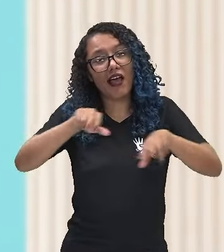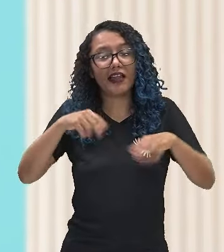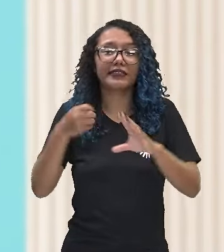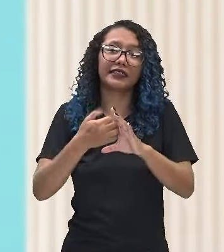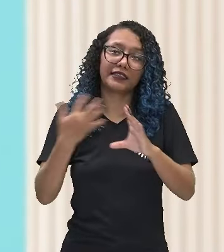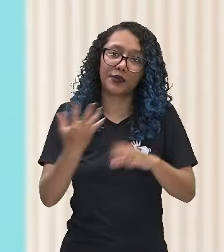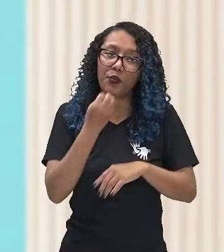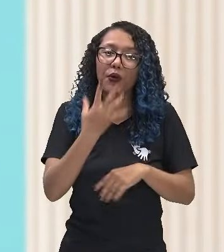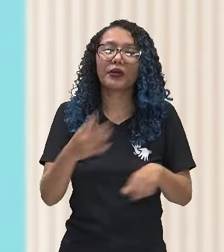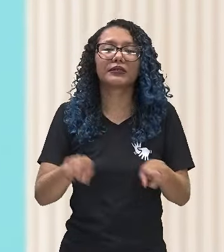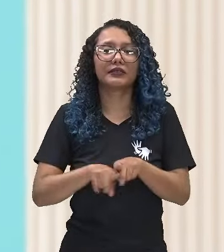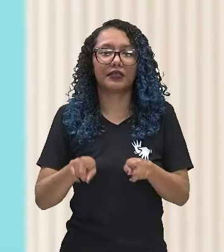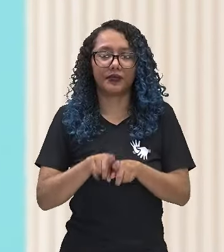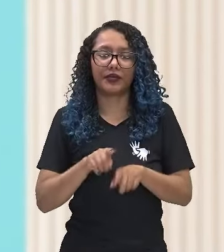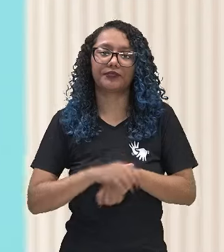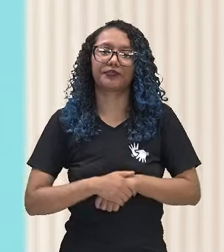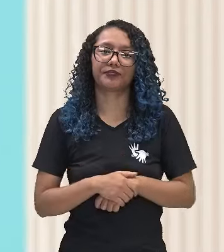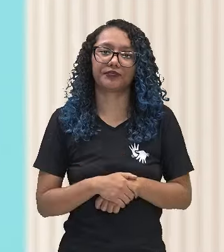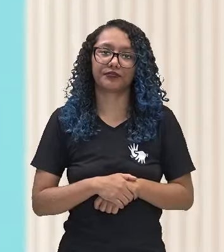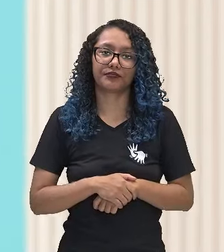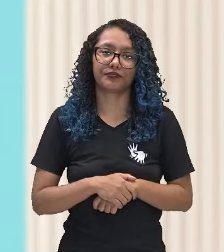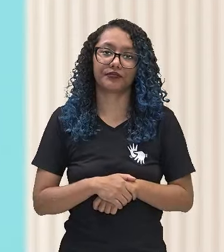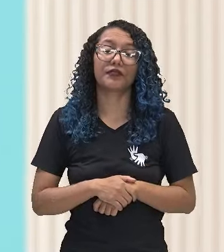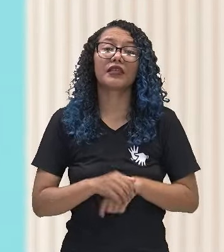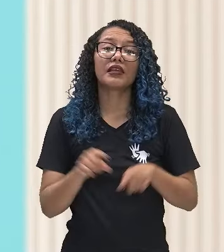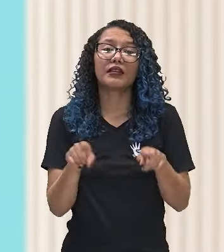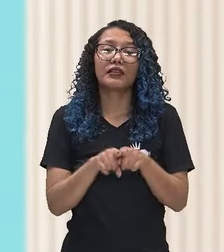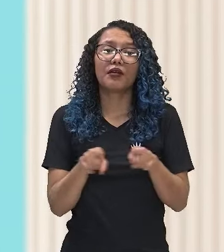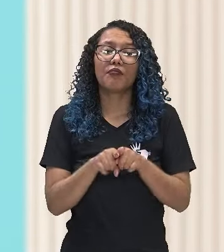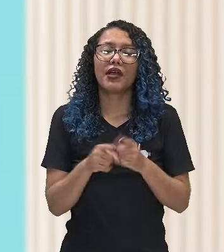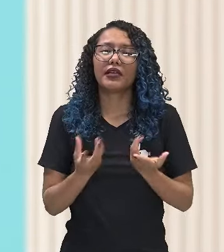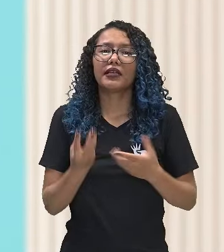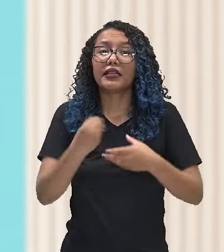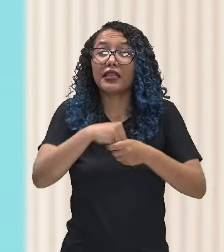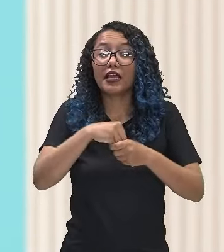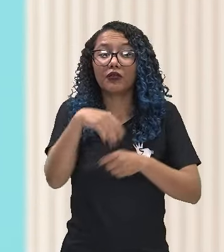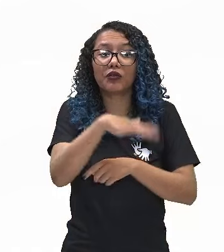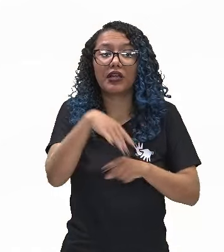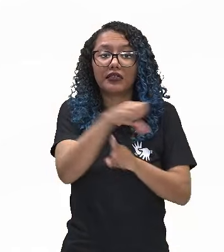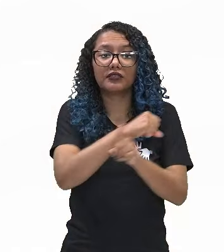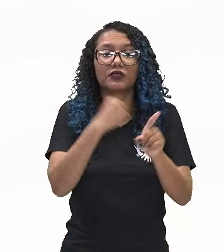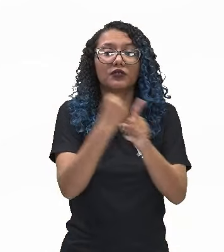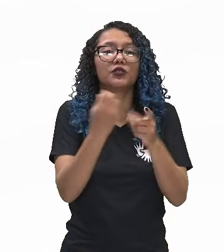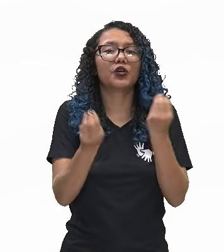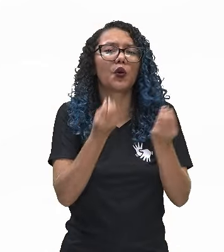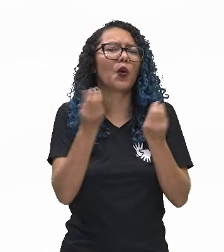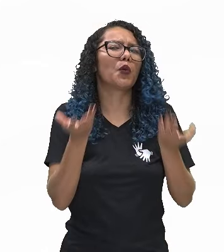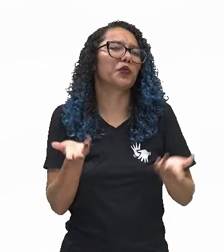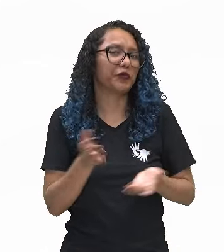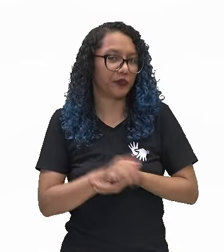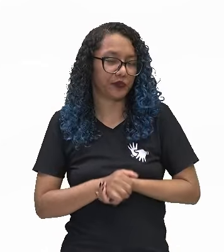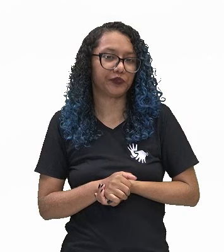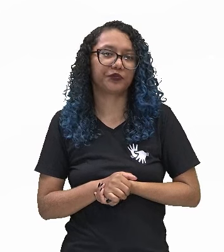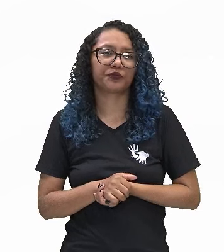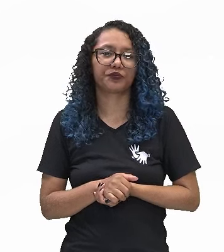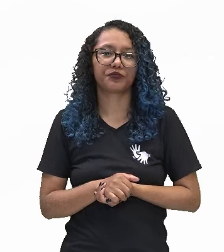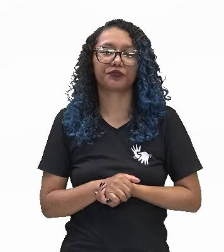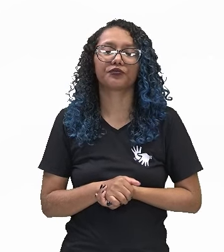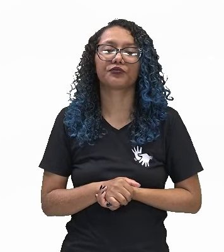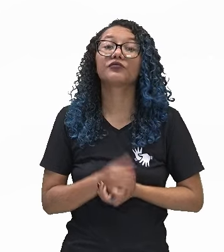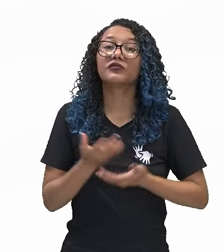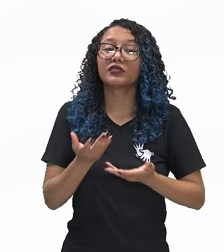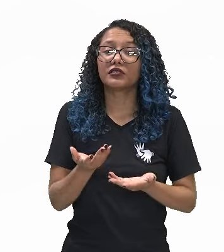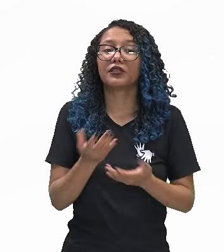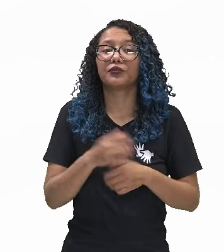procurou entender também como que é vista a juventude sob o olhar da sociologia. Então a gente aprendeu aí